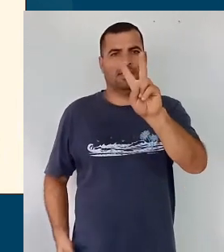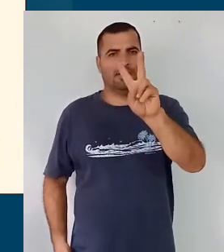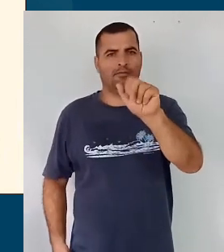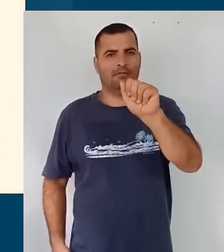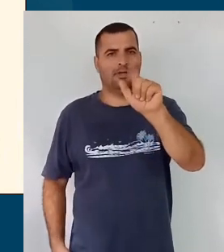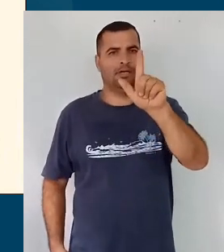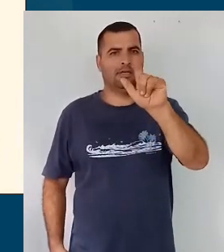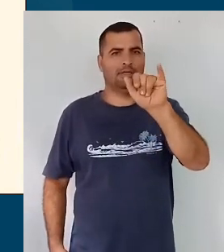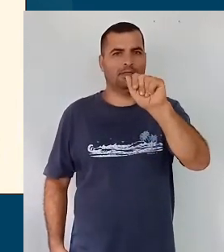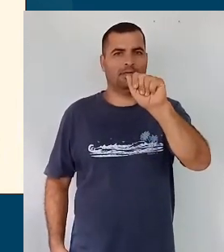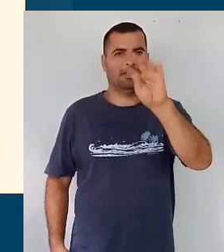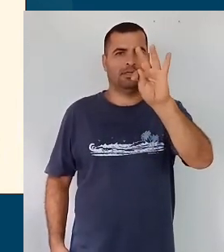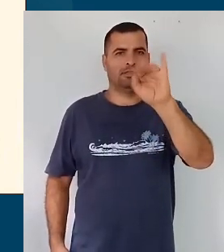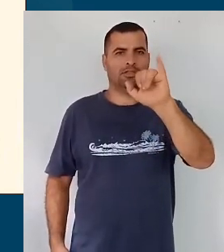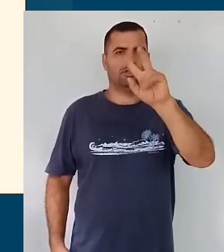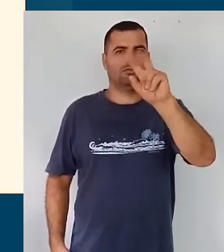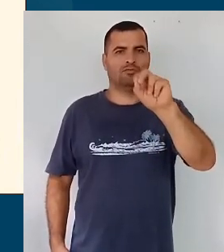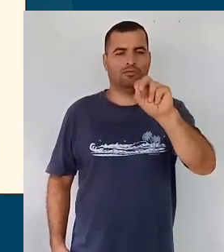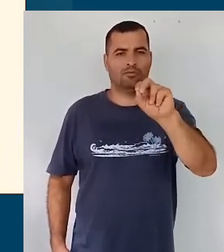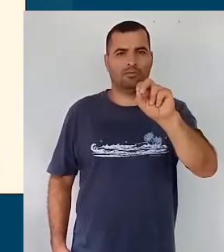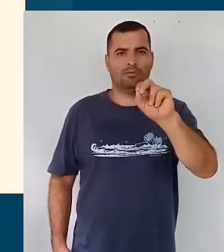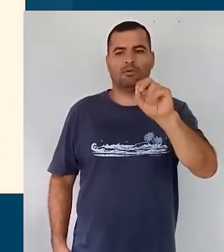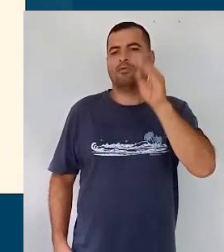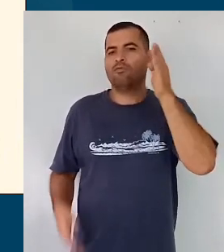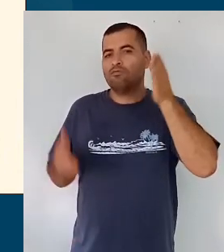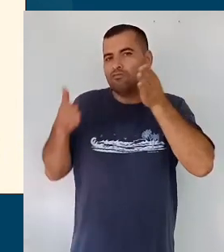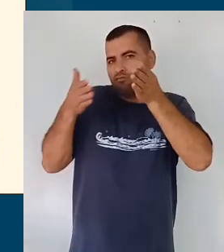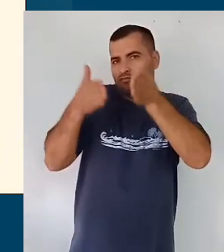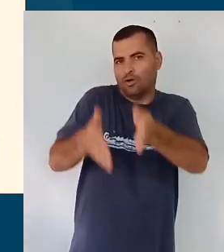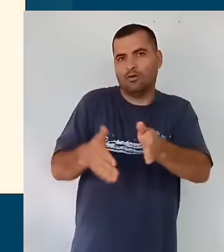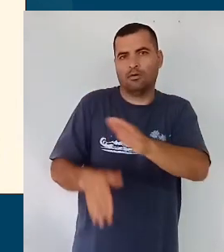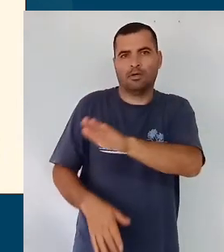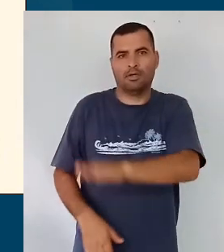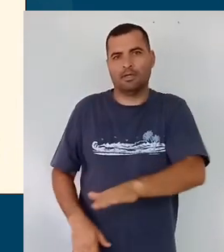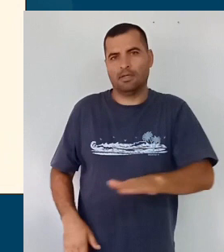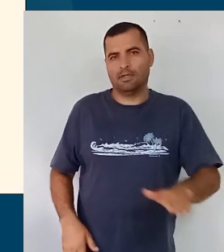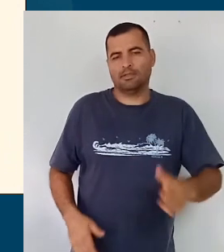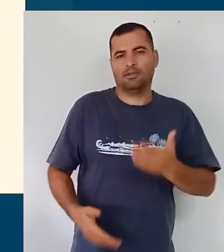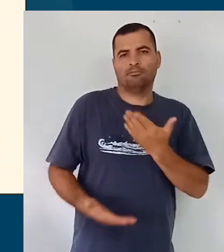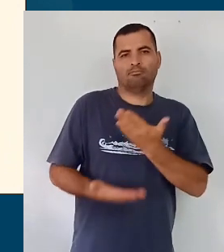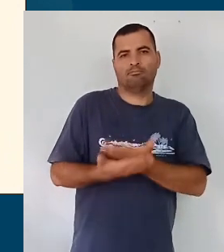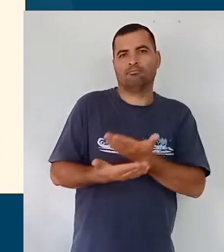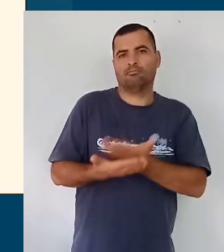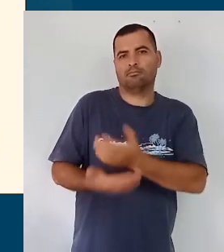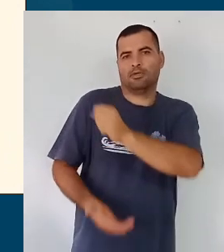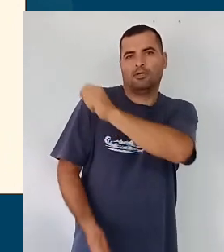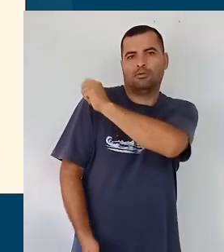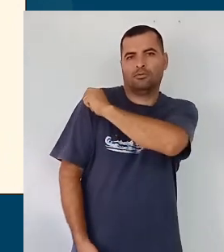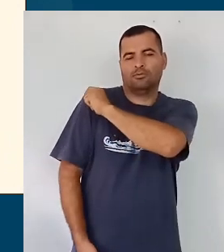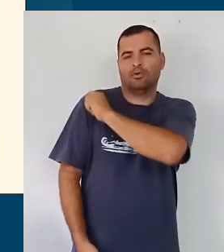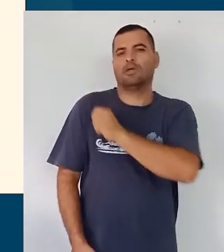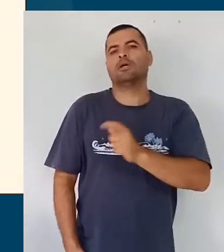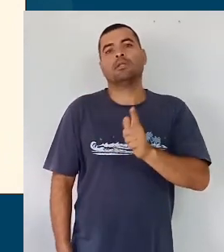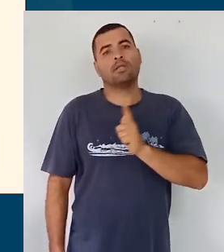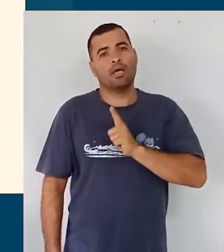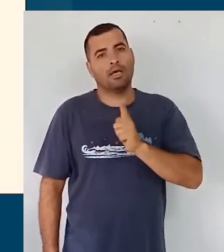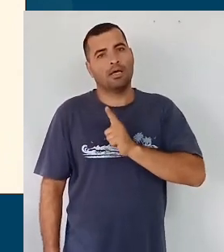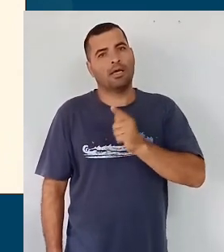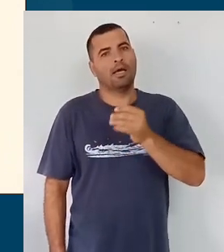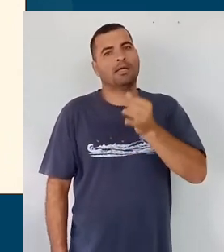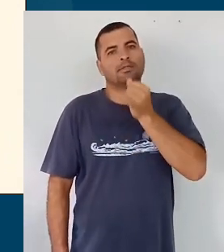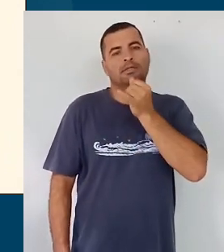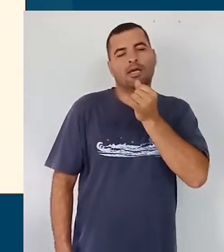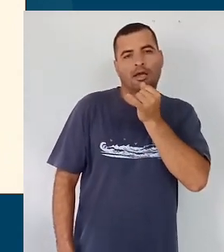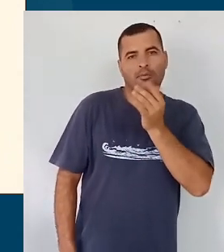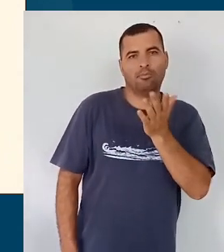aprendizagem dos estudantes. Então eu vou começar, antes de falar propriamente, né, dos exemplos que a gente trouxe dos